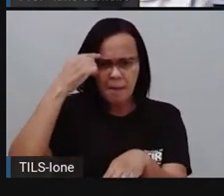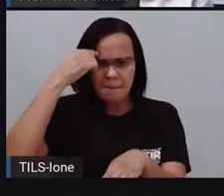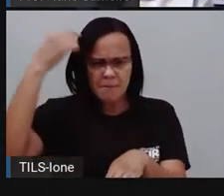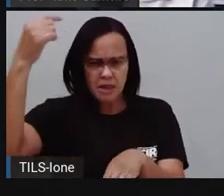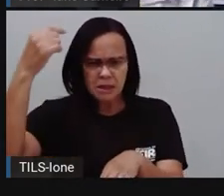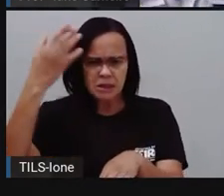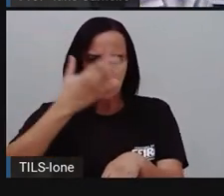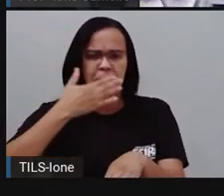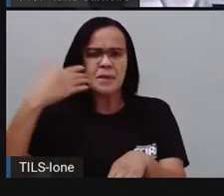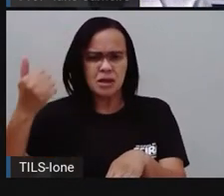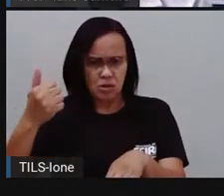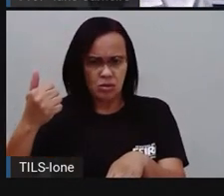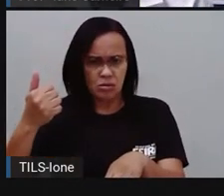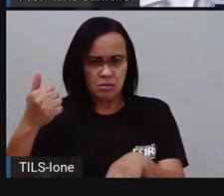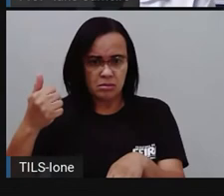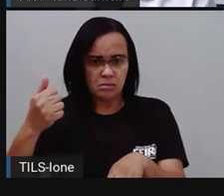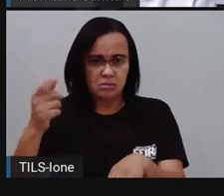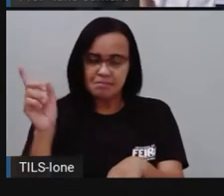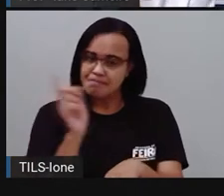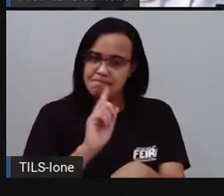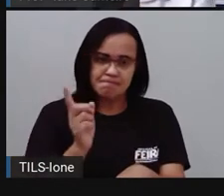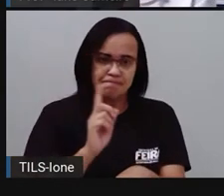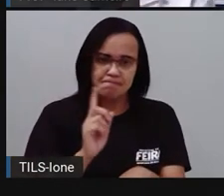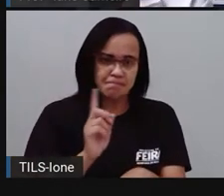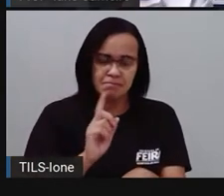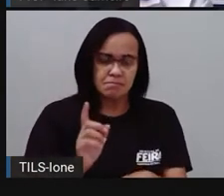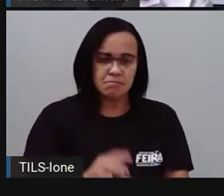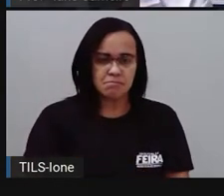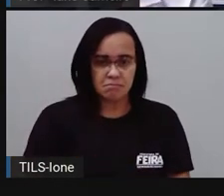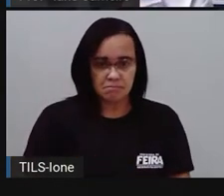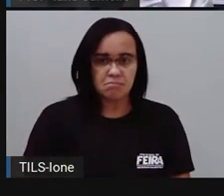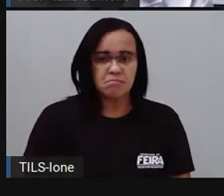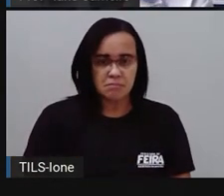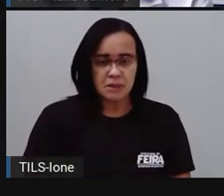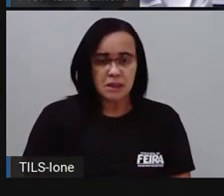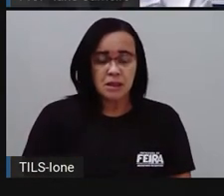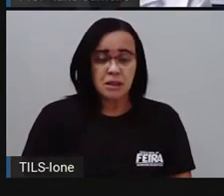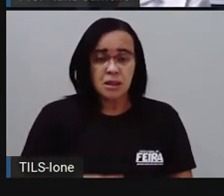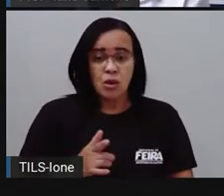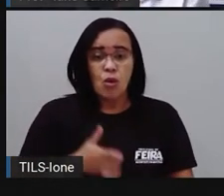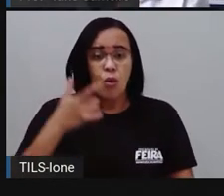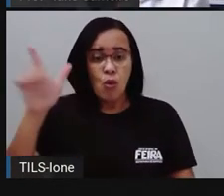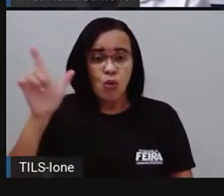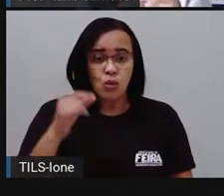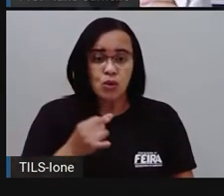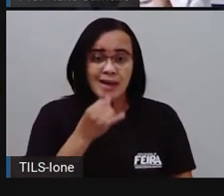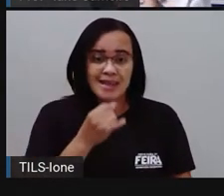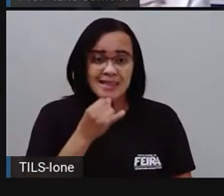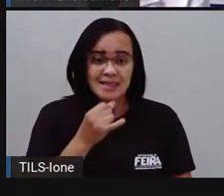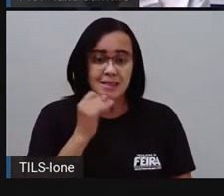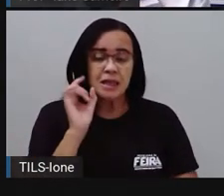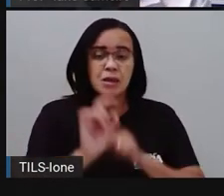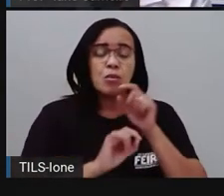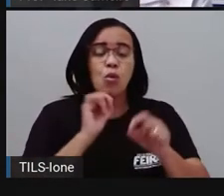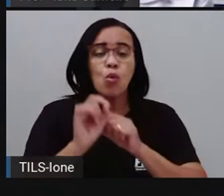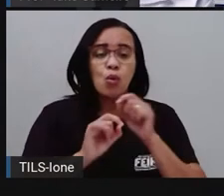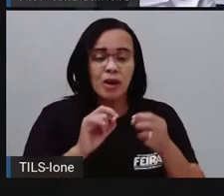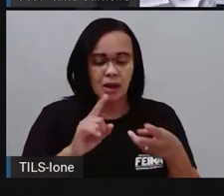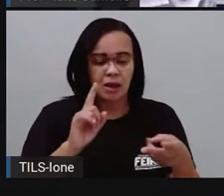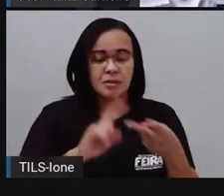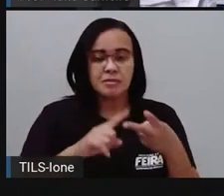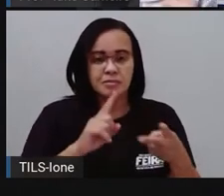crime, tá bom? Outra coisa que acontece quando não há respeito às diferenças, né? Há intolerância